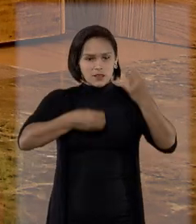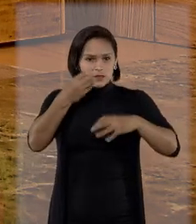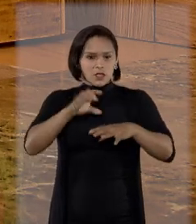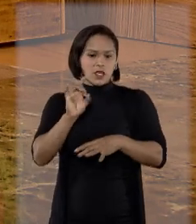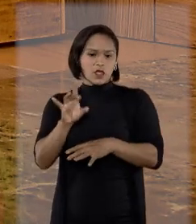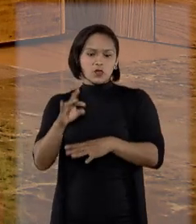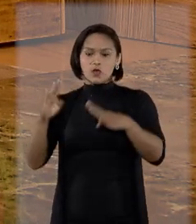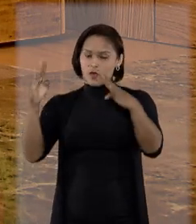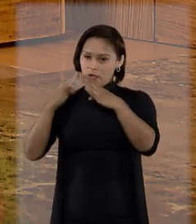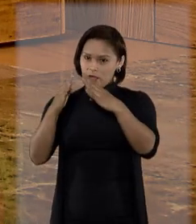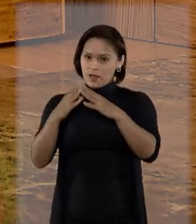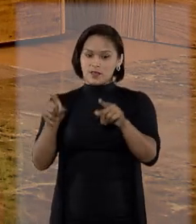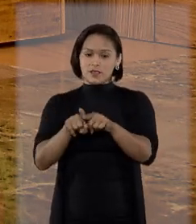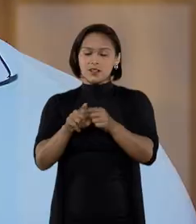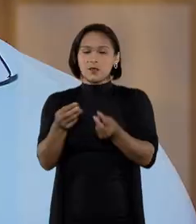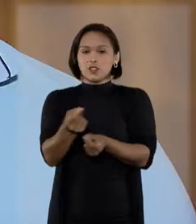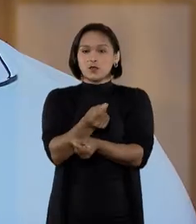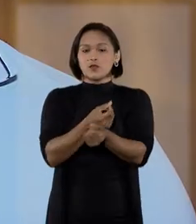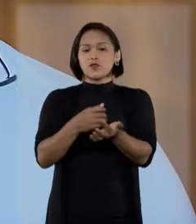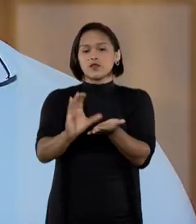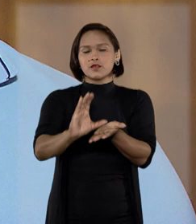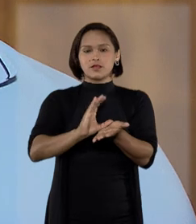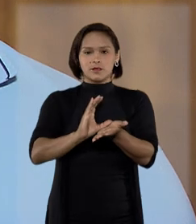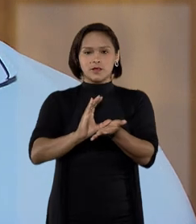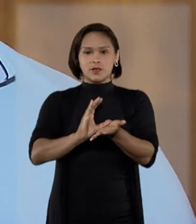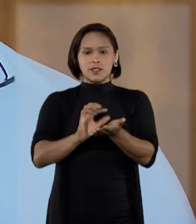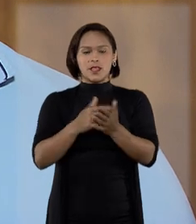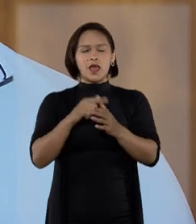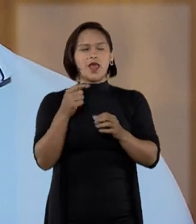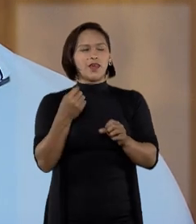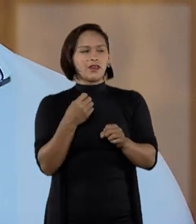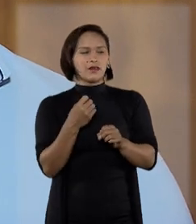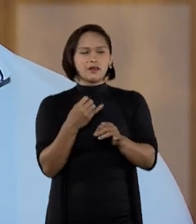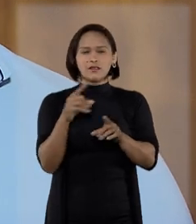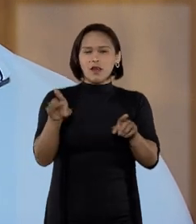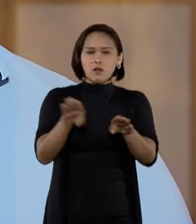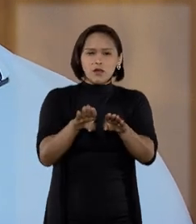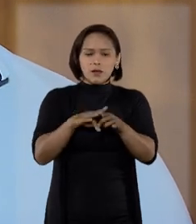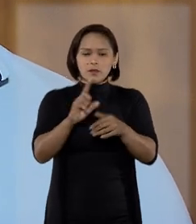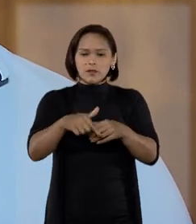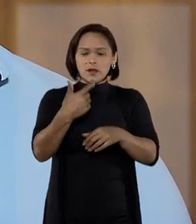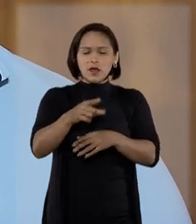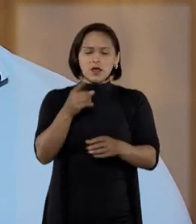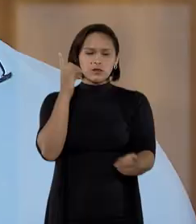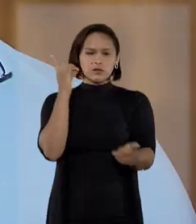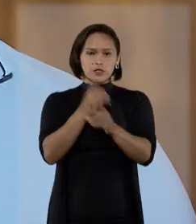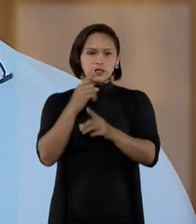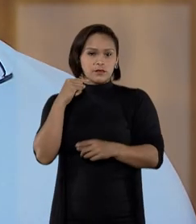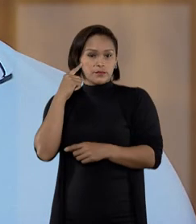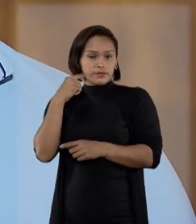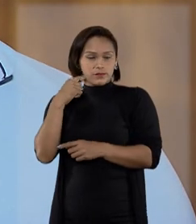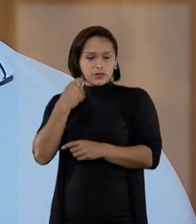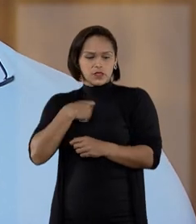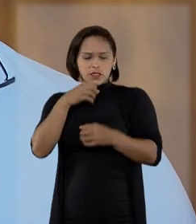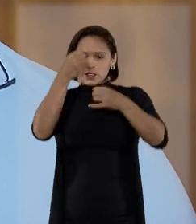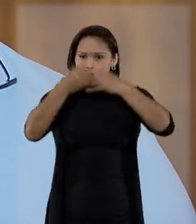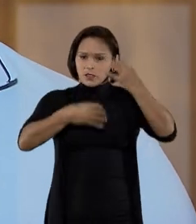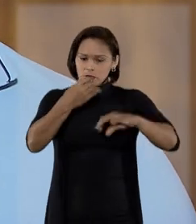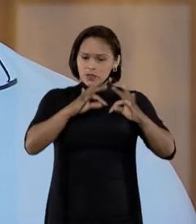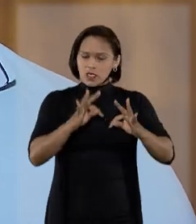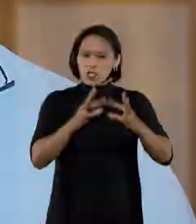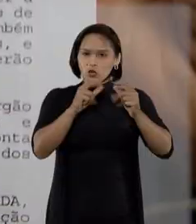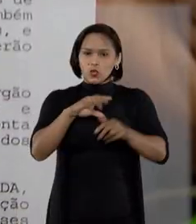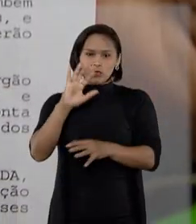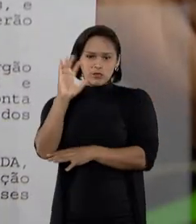só ao negócio em si, como à sua comissão. Algum tempo depois, eu me encontrei com a minha advogada. Aí eu falei para ela o que tinha